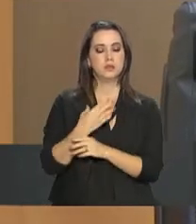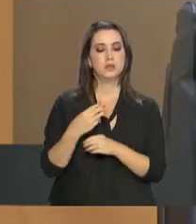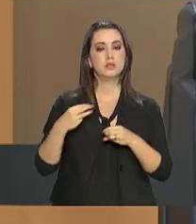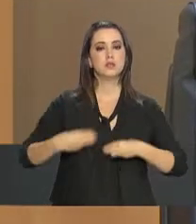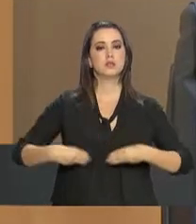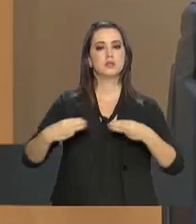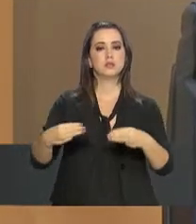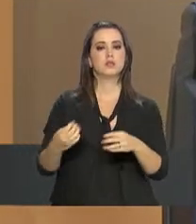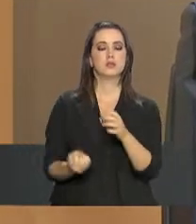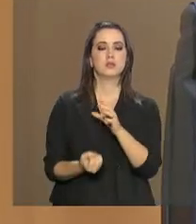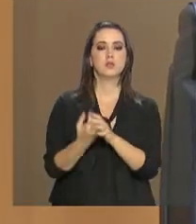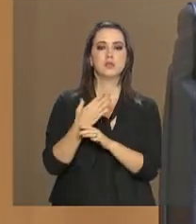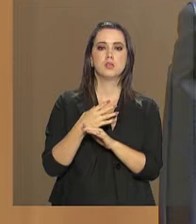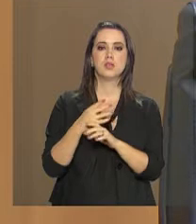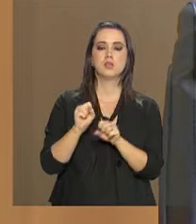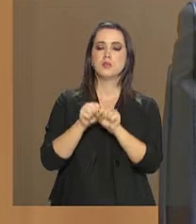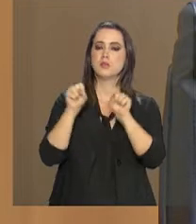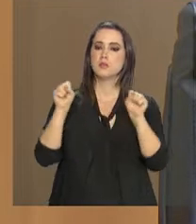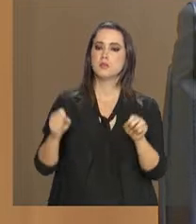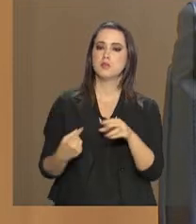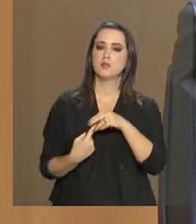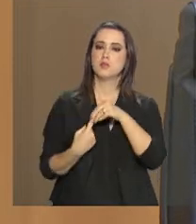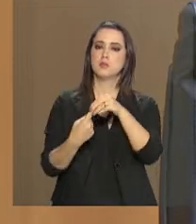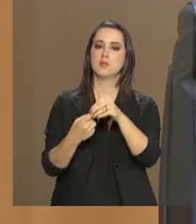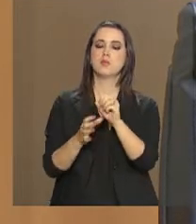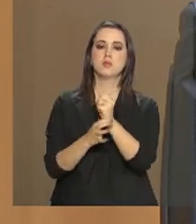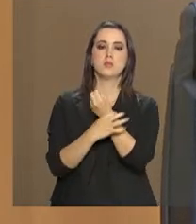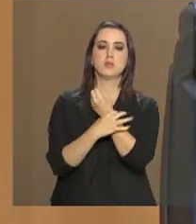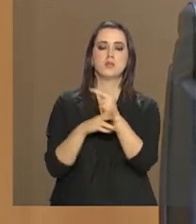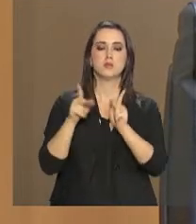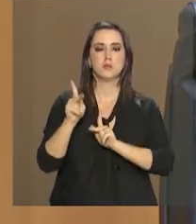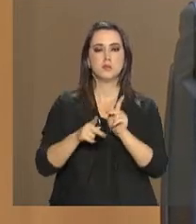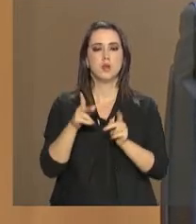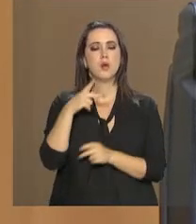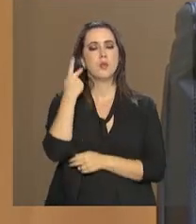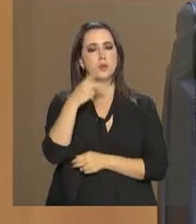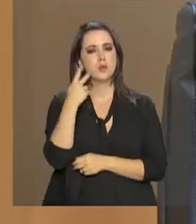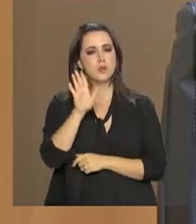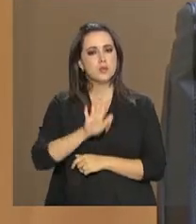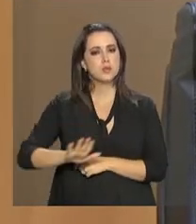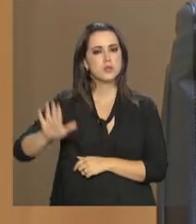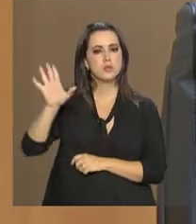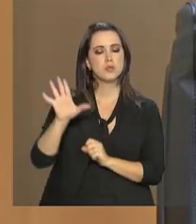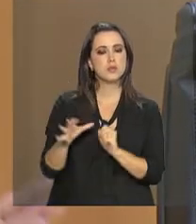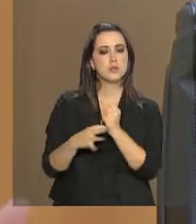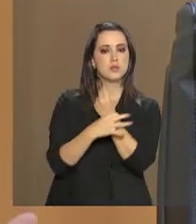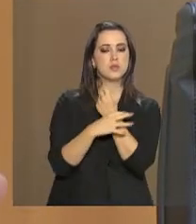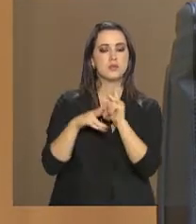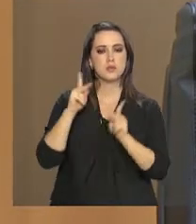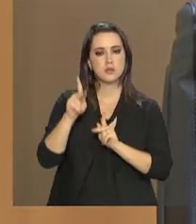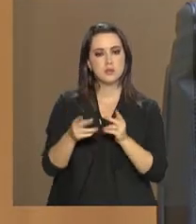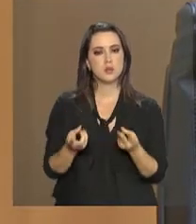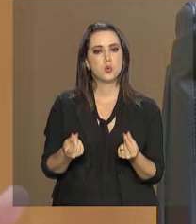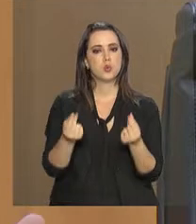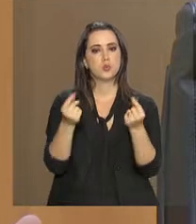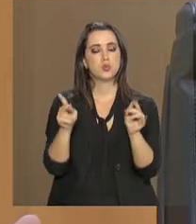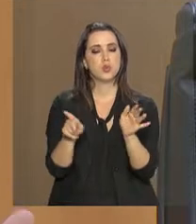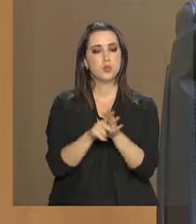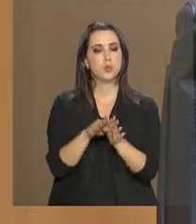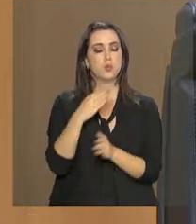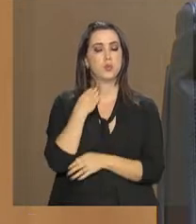ministério, a criação do Sistema Único de Segurança Pública, a Política Nacional de Segurança Pública e os recursos, sejam do